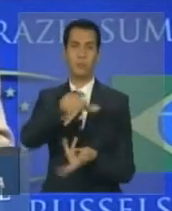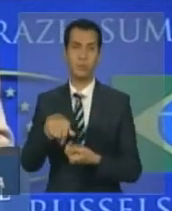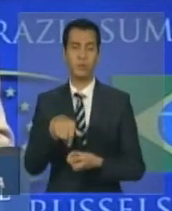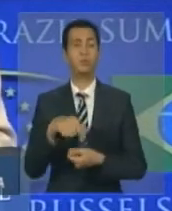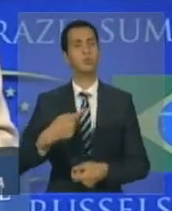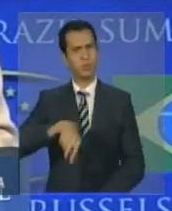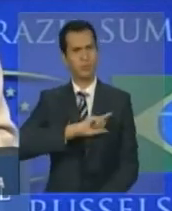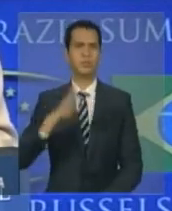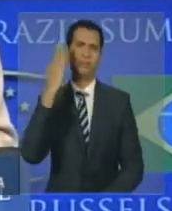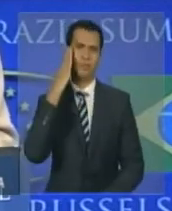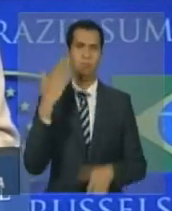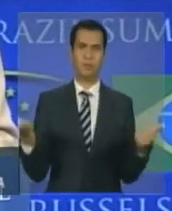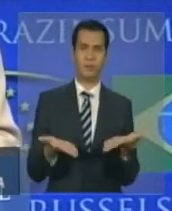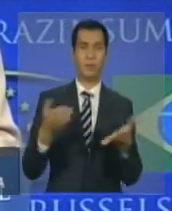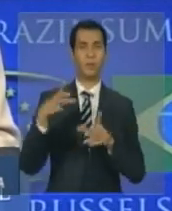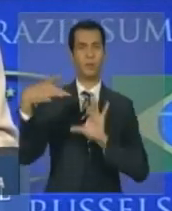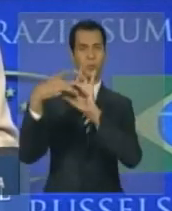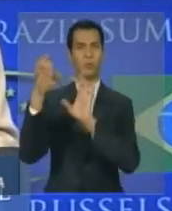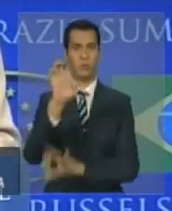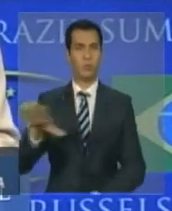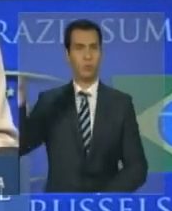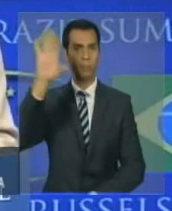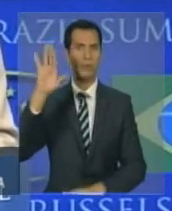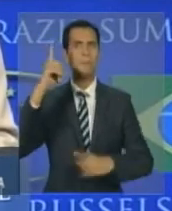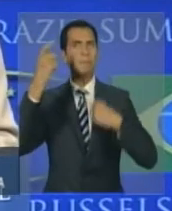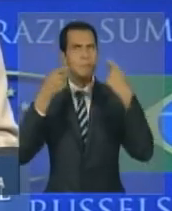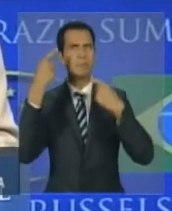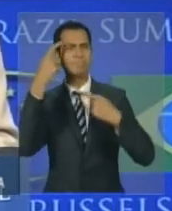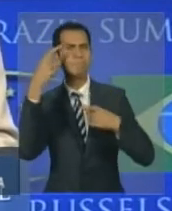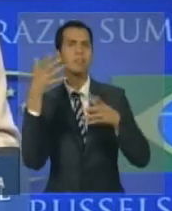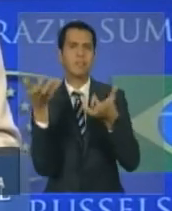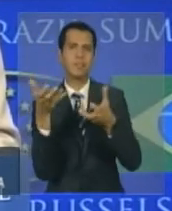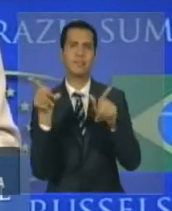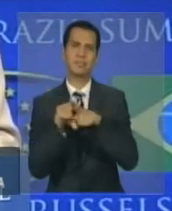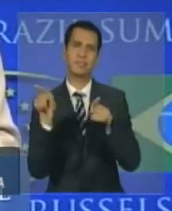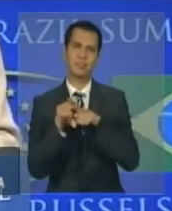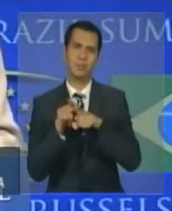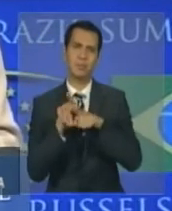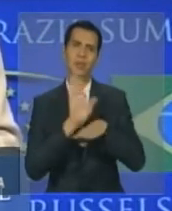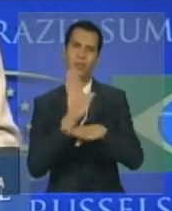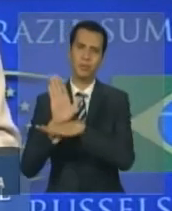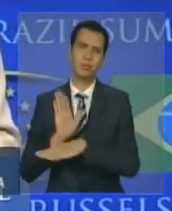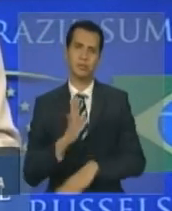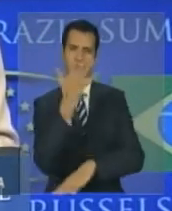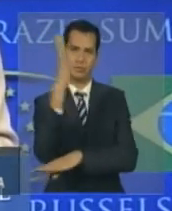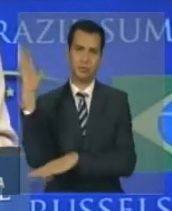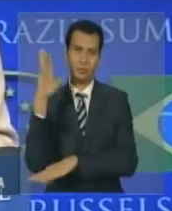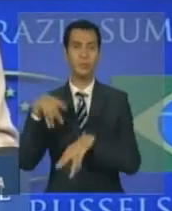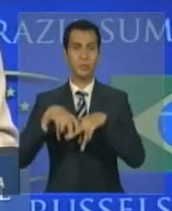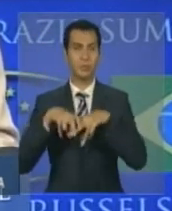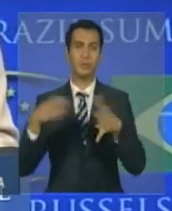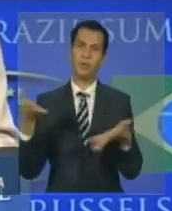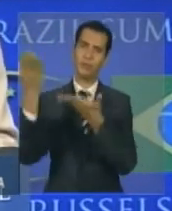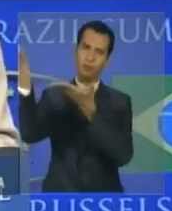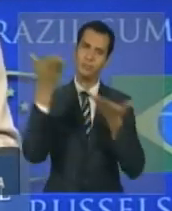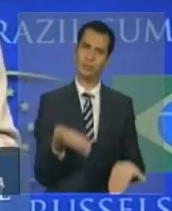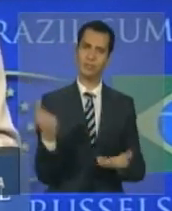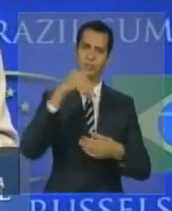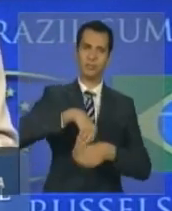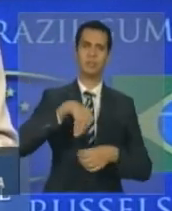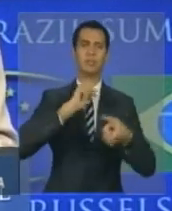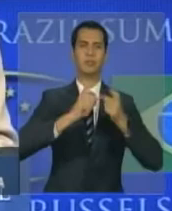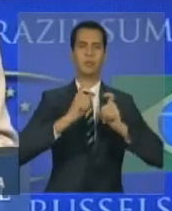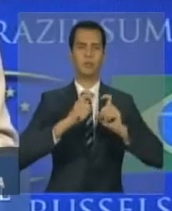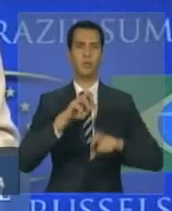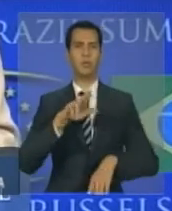meio ambiente tornam a sua presença na Rio+, condução para o sucesso dessa